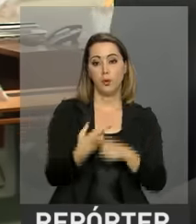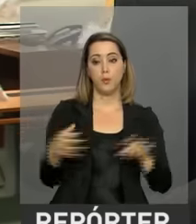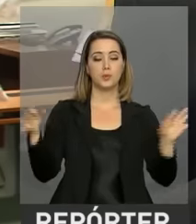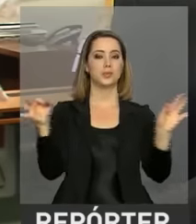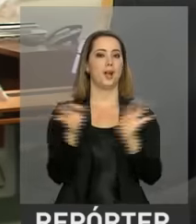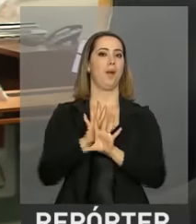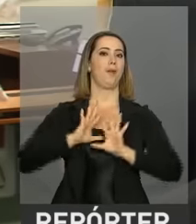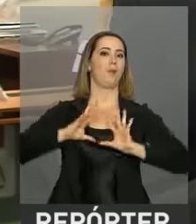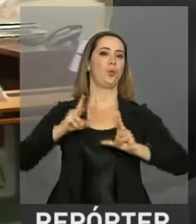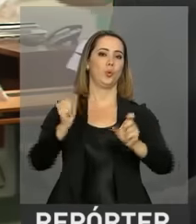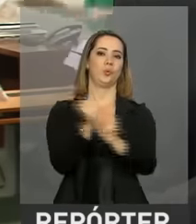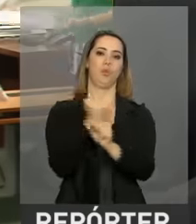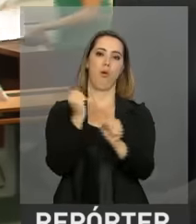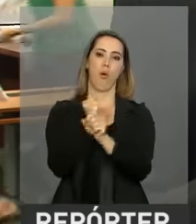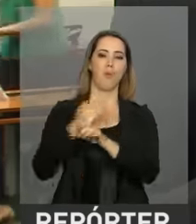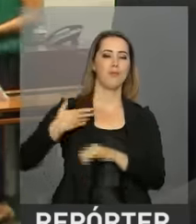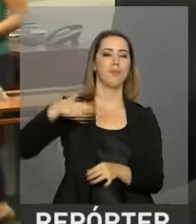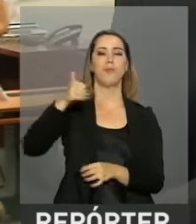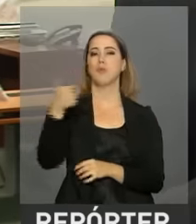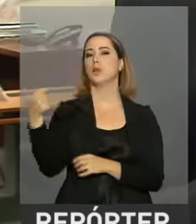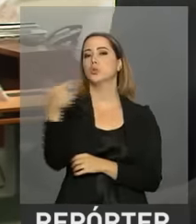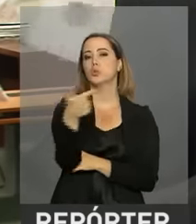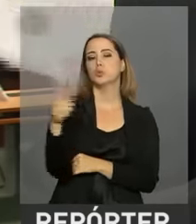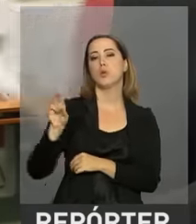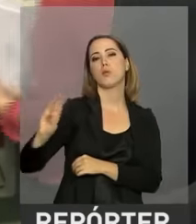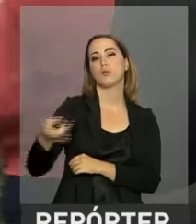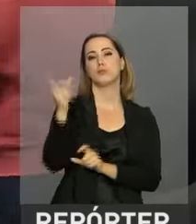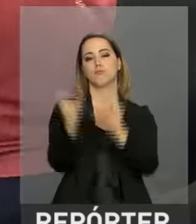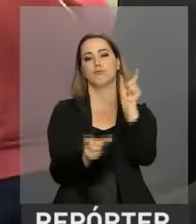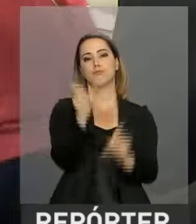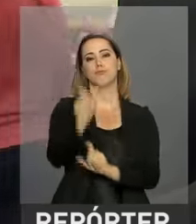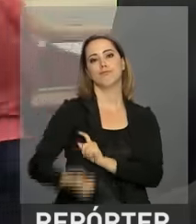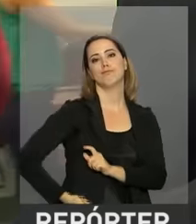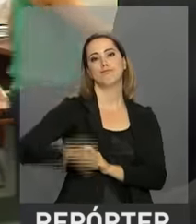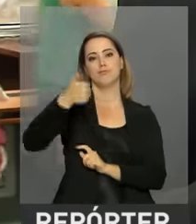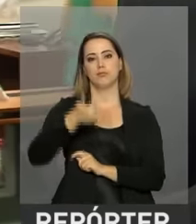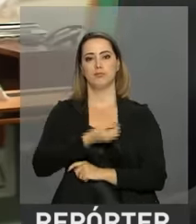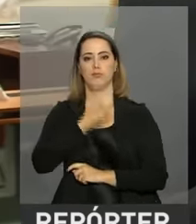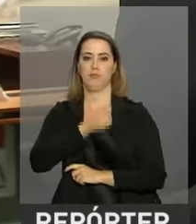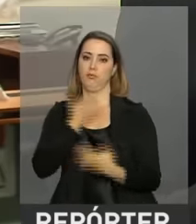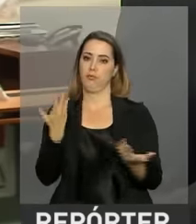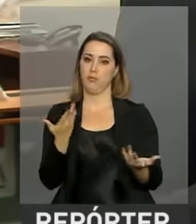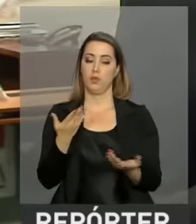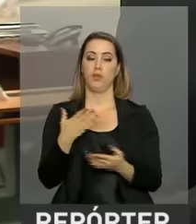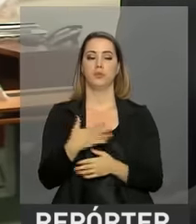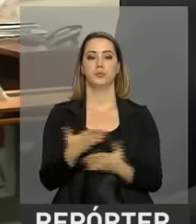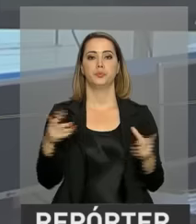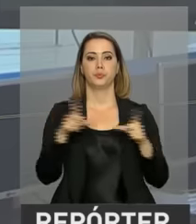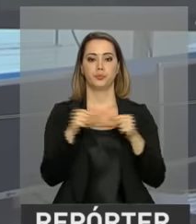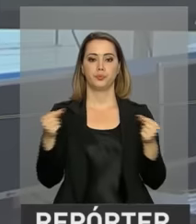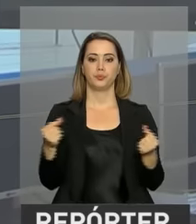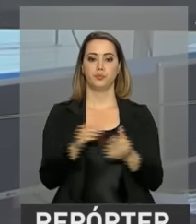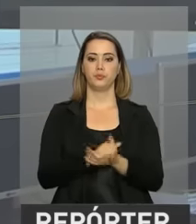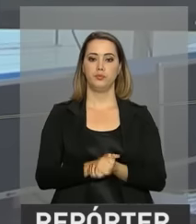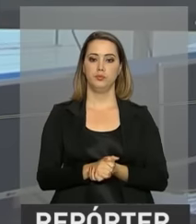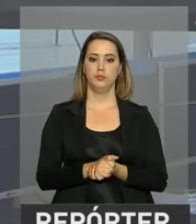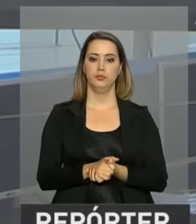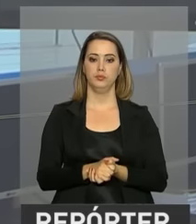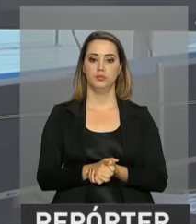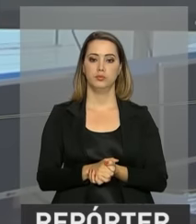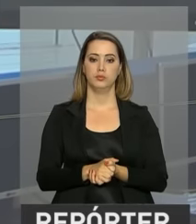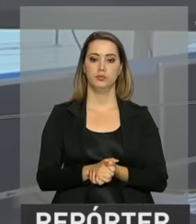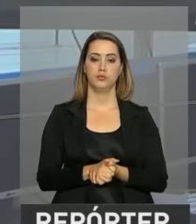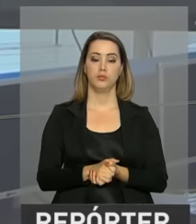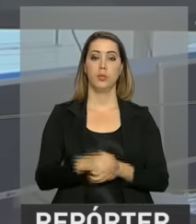Francisco vai beneficiar mais de 12 milhões de pessoas em quatro estados. De Brasília, Ney Pereira. Já o